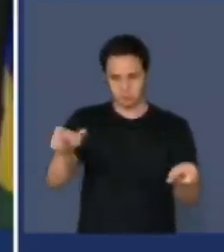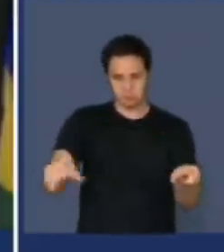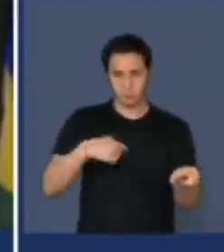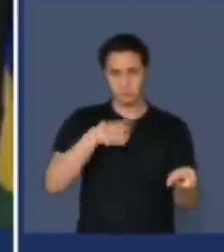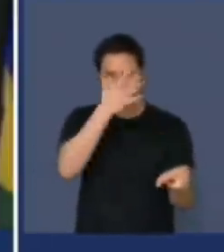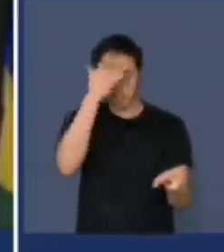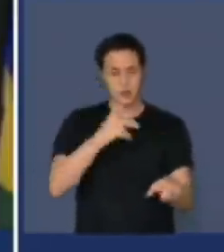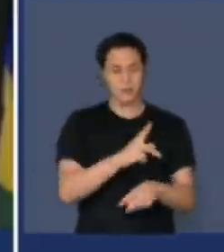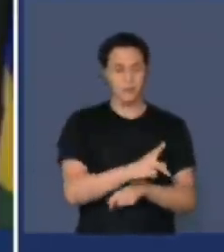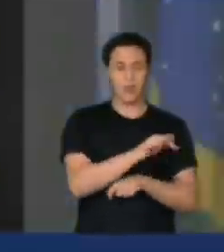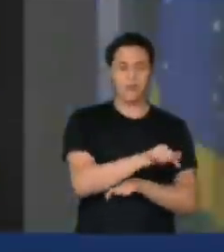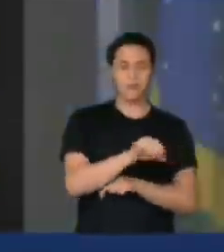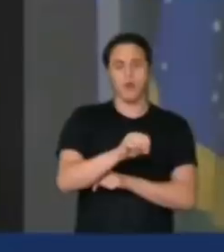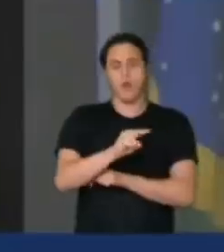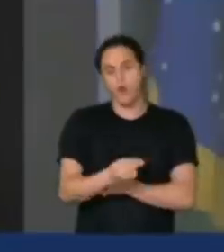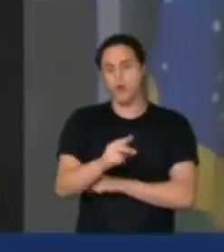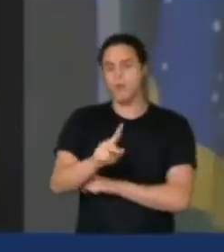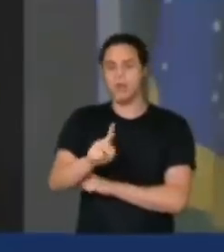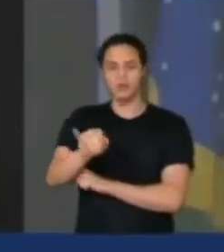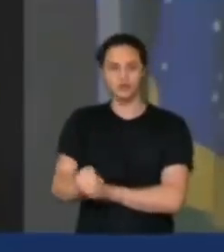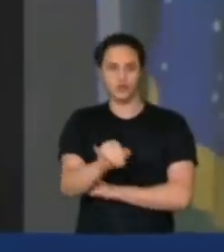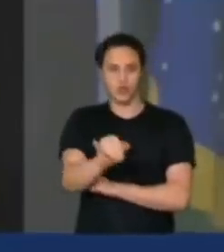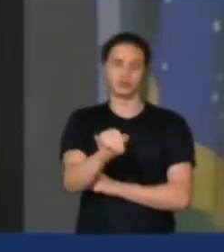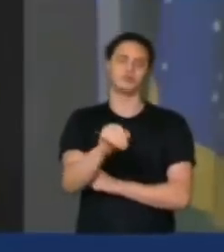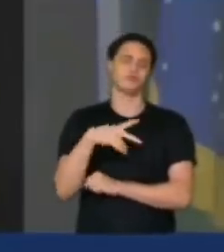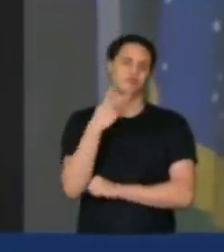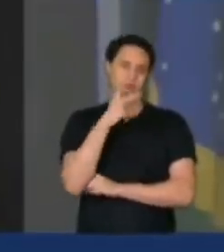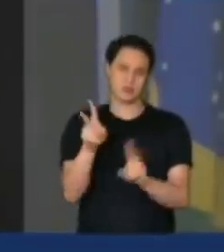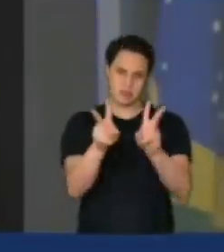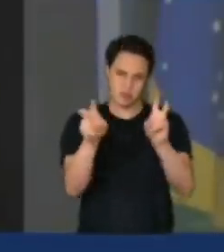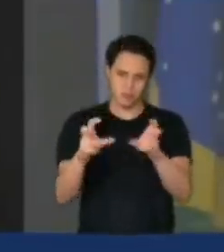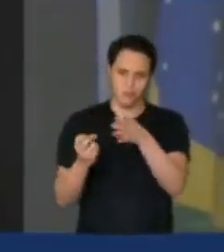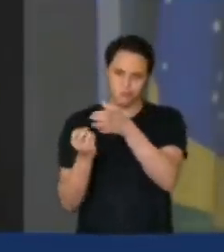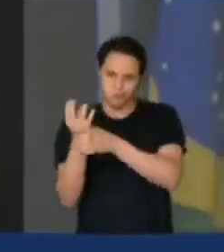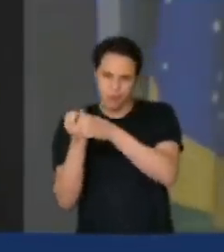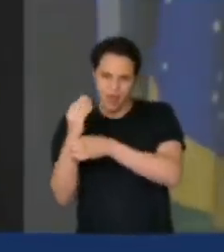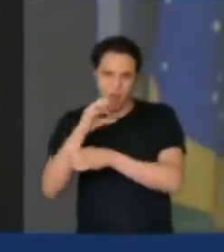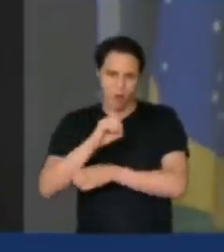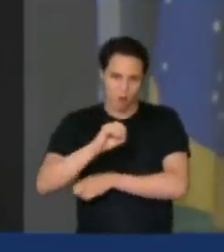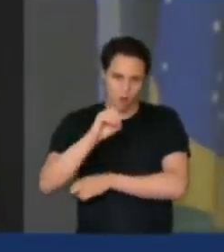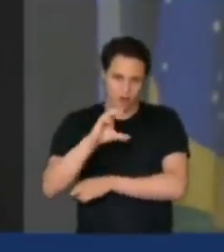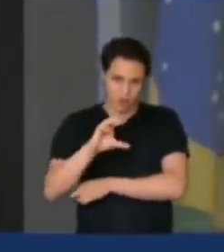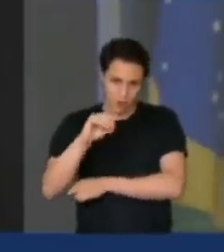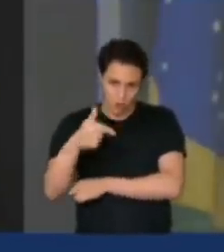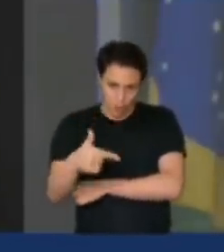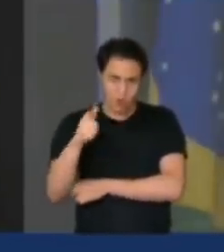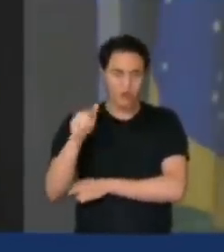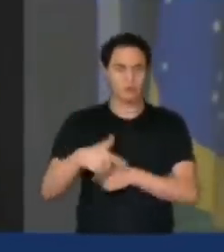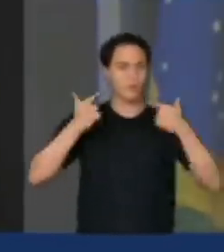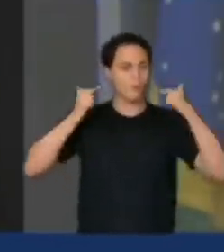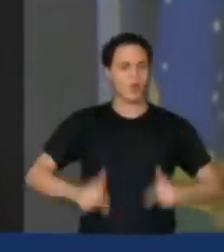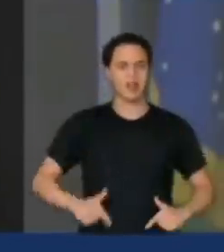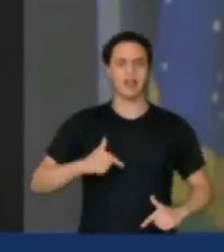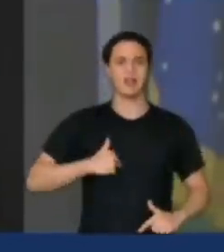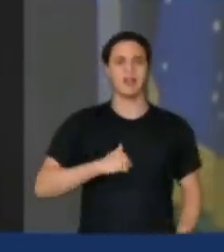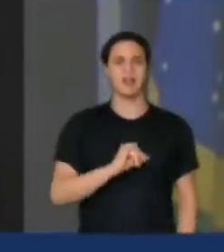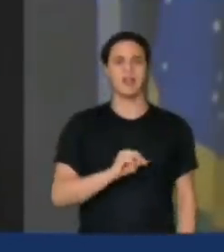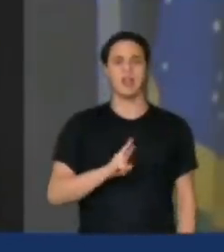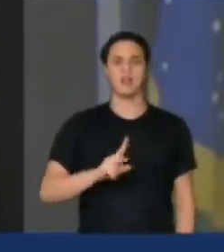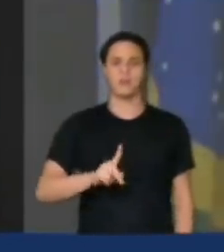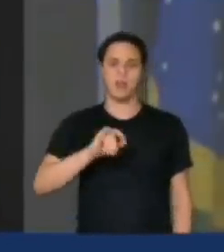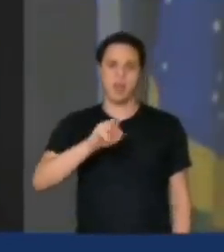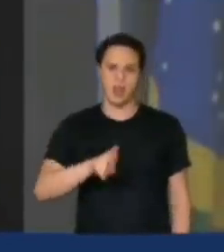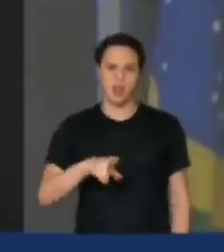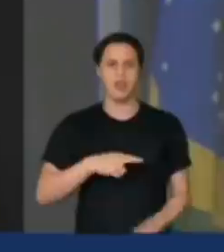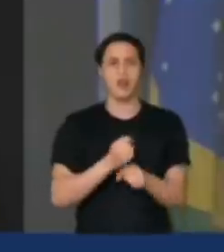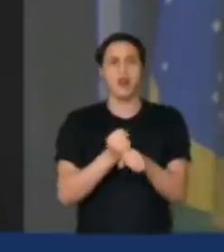ou jurídicas nas operações envolvendo as verificações de emissão, elas vão ficar isentas de imposto de renda pelo período de 30 anos,